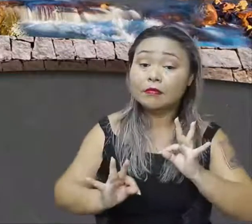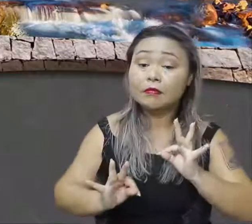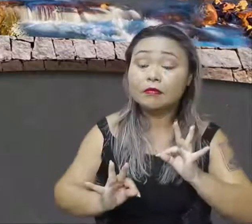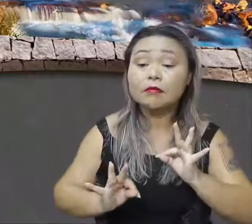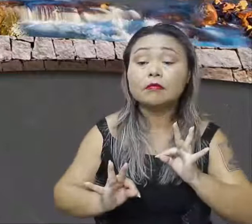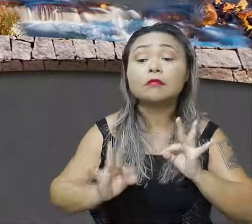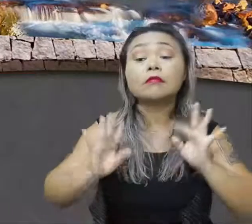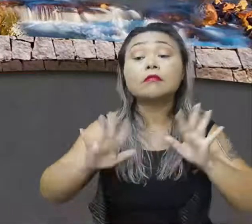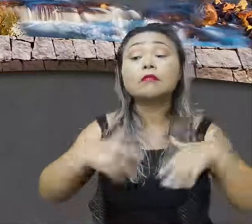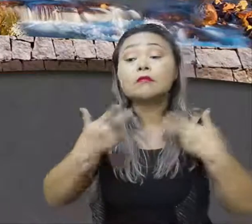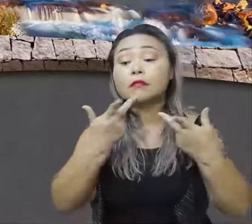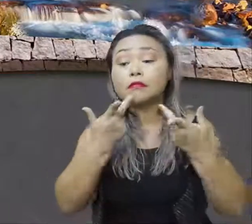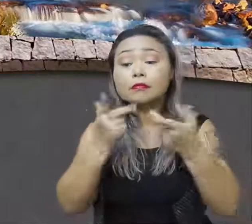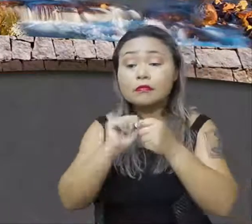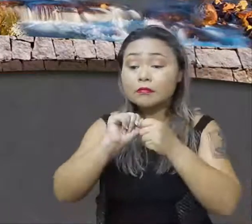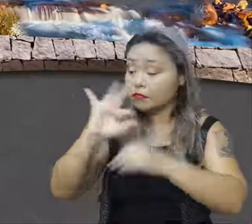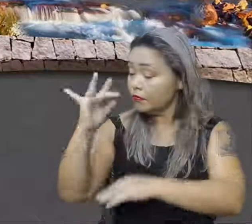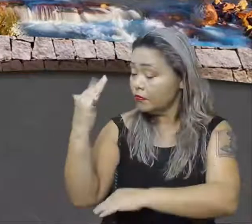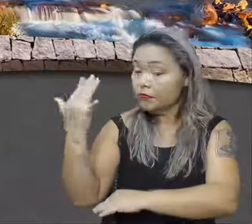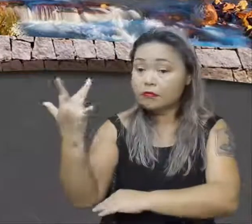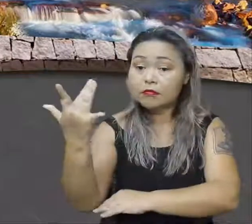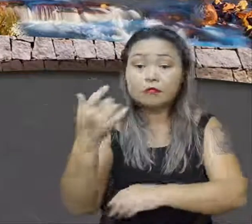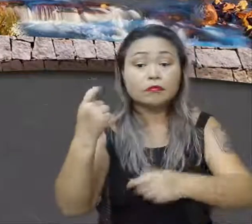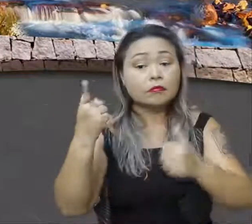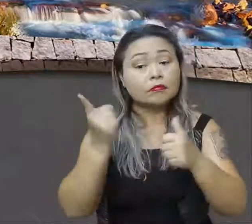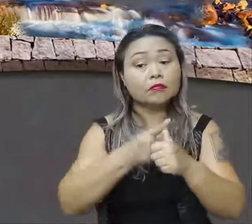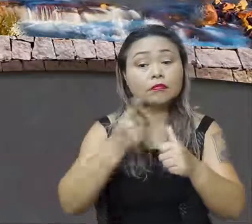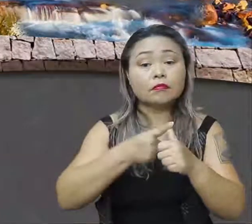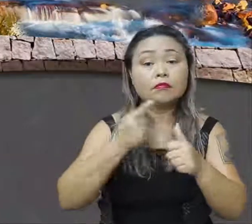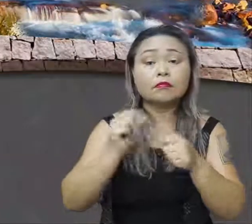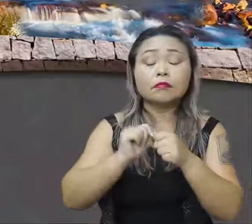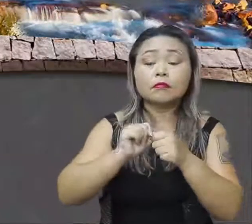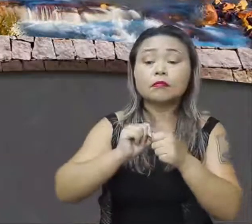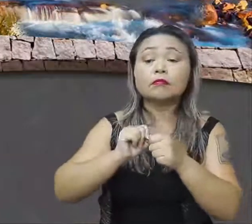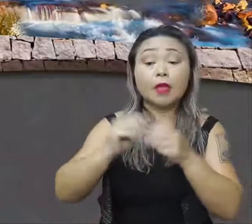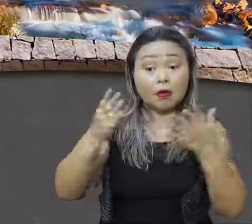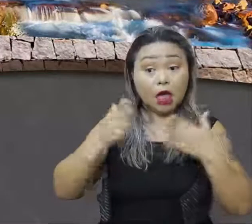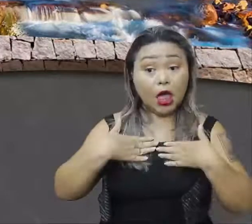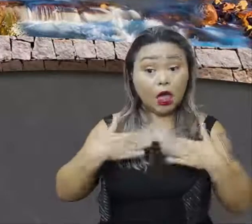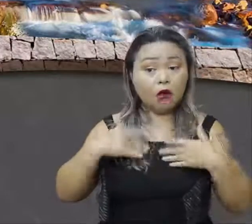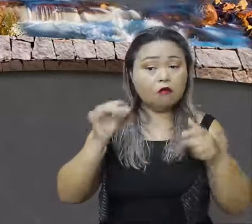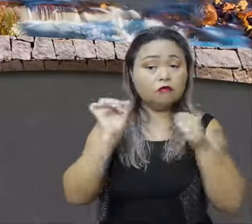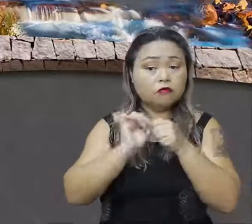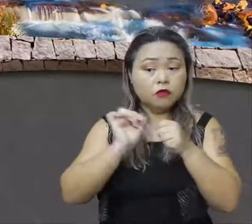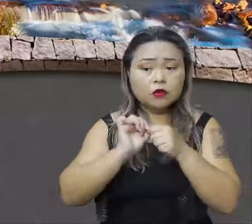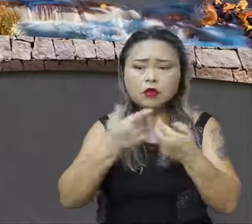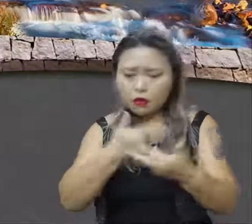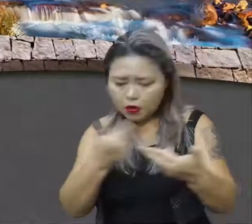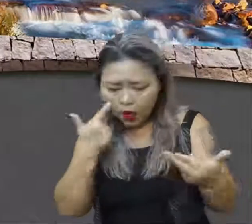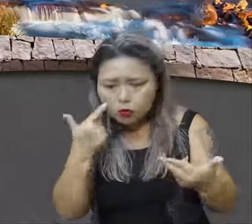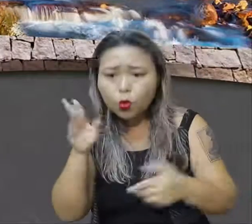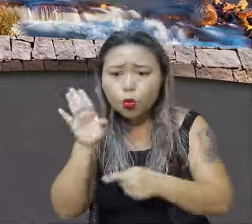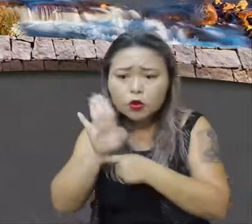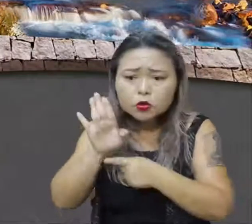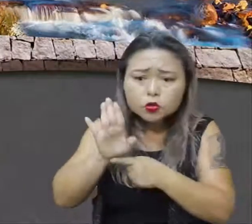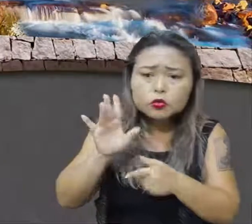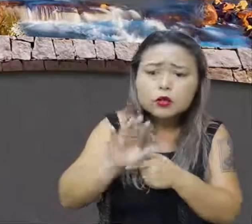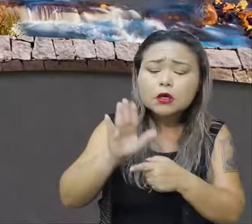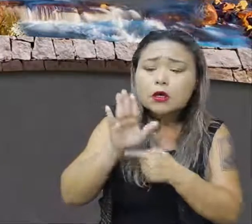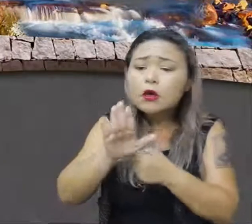Para eu falar de meio ambiente, eu primeiro preciso também fazer minha parte. Será que eu estou fazendo alguma coisa pelo meio ambiente?